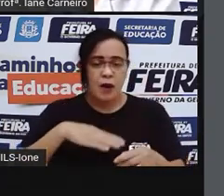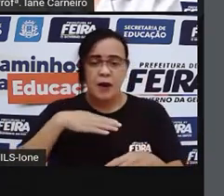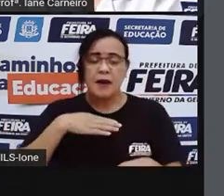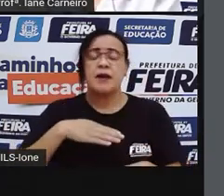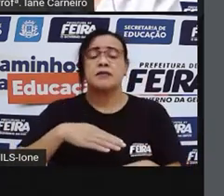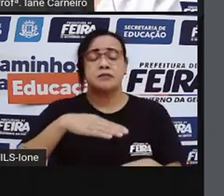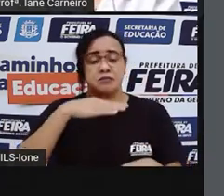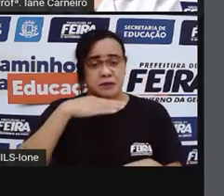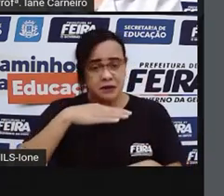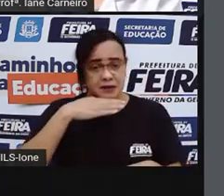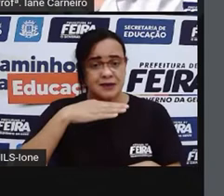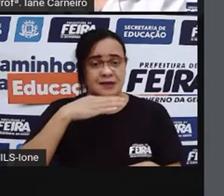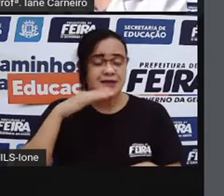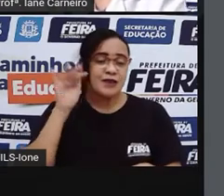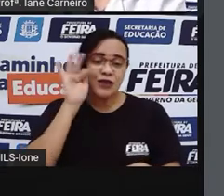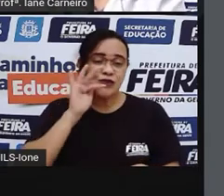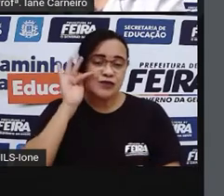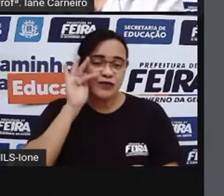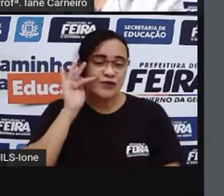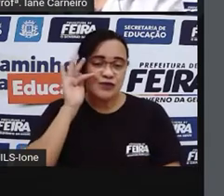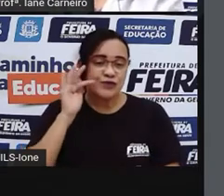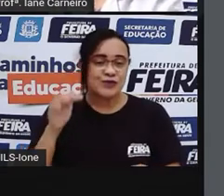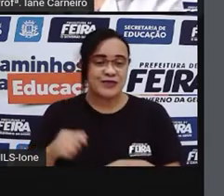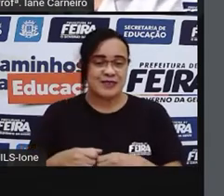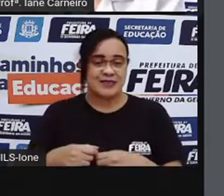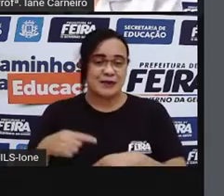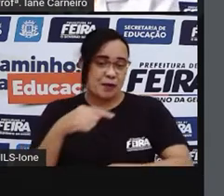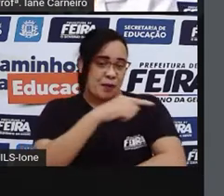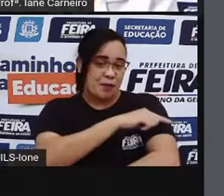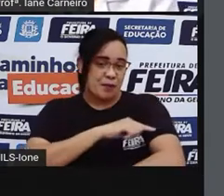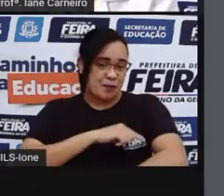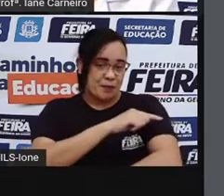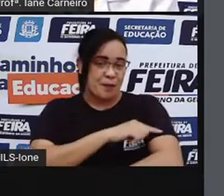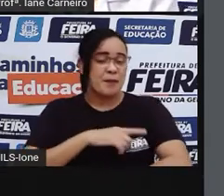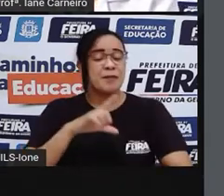bem na manga da camisa.